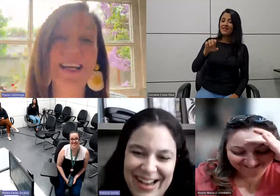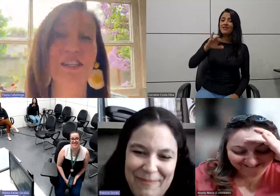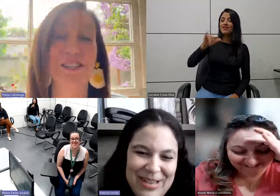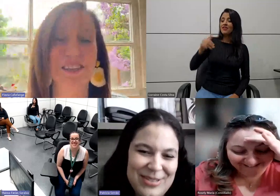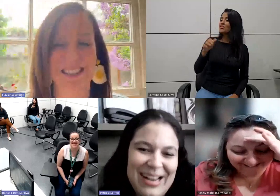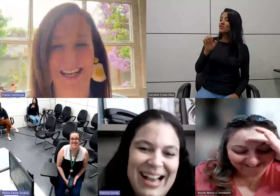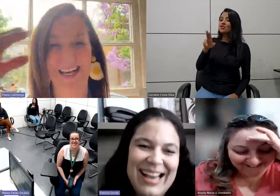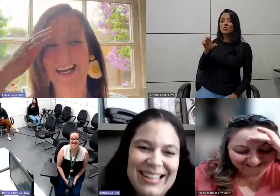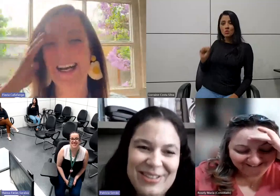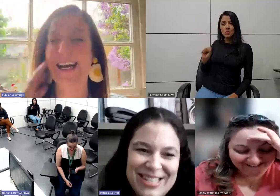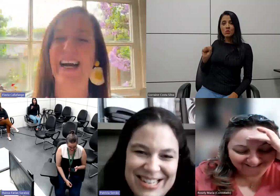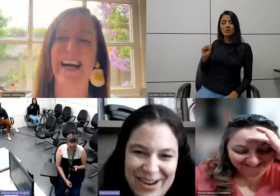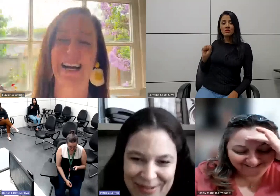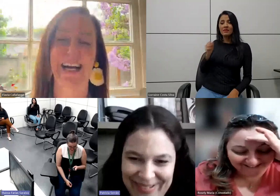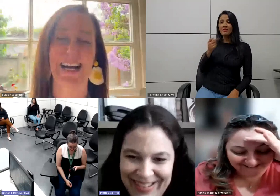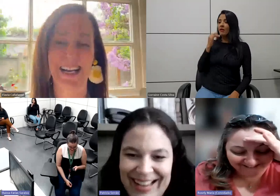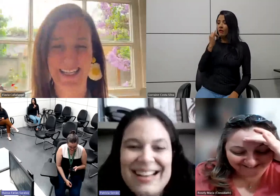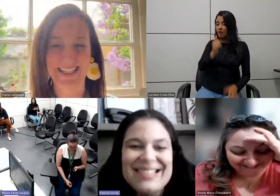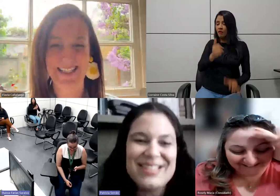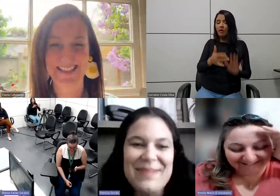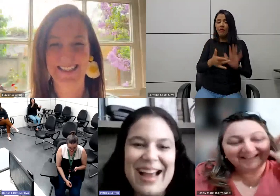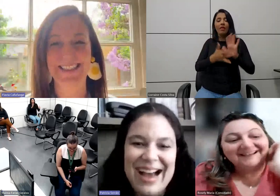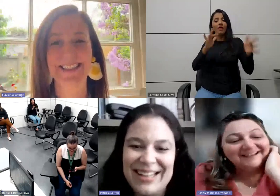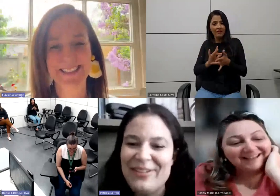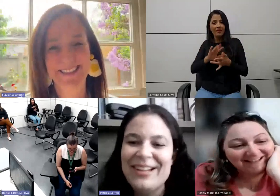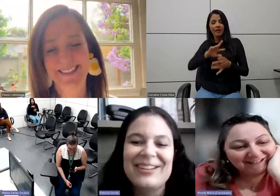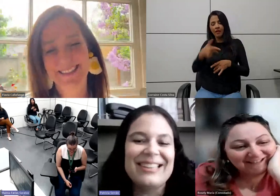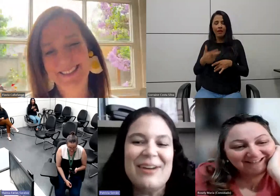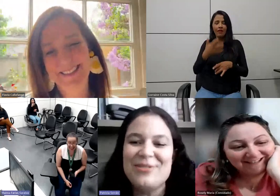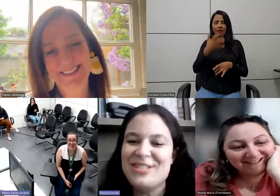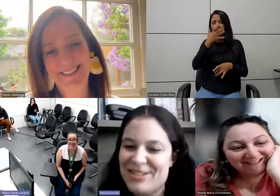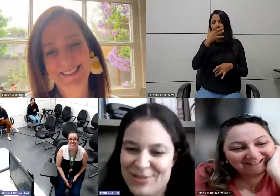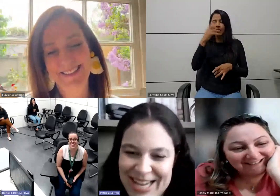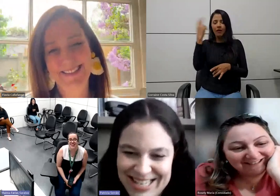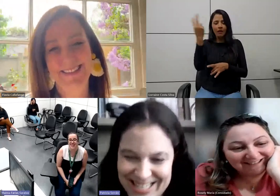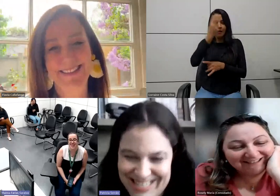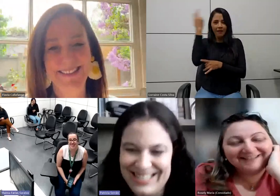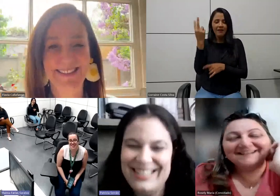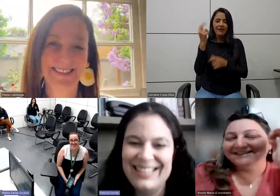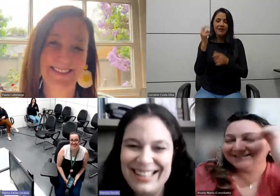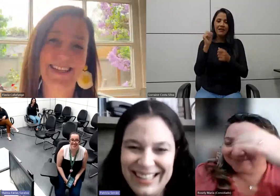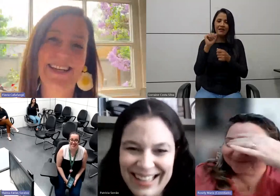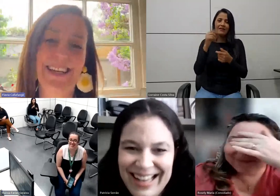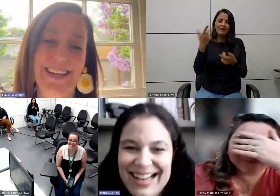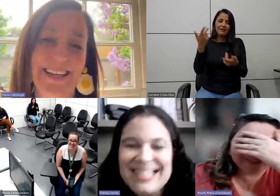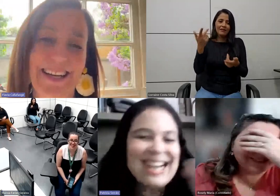eu estou sofrendo, essa caída no chão, desmaiada, falando que está com Jesus,